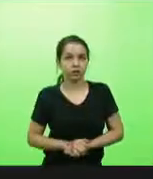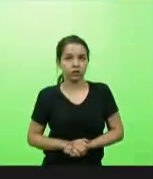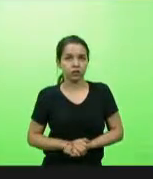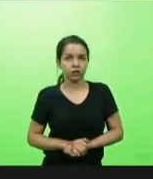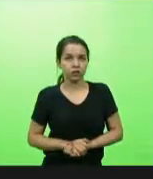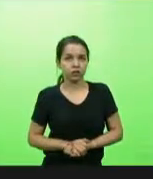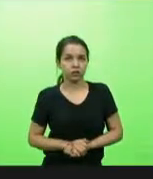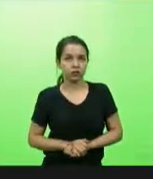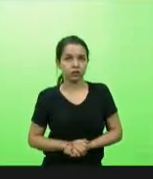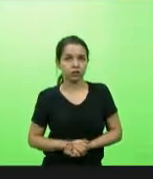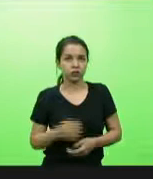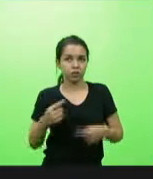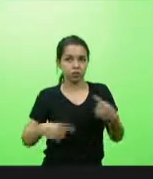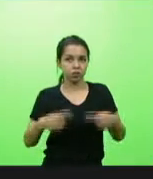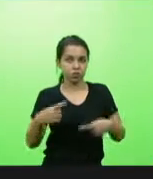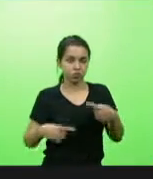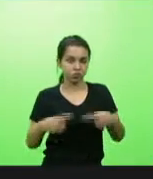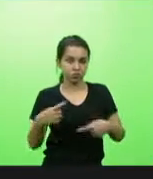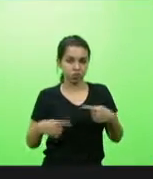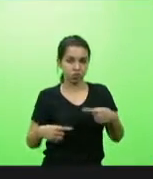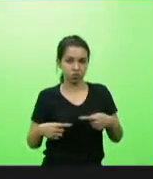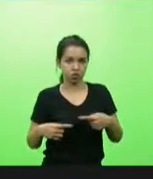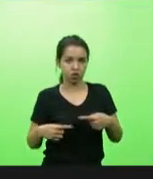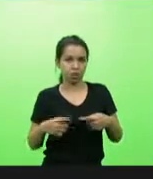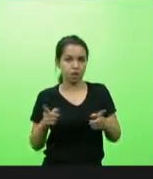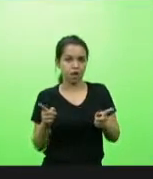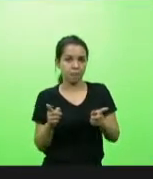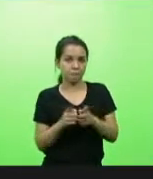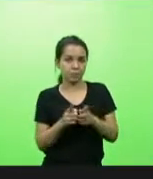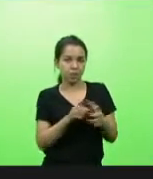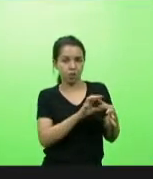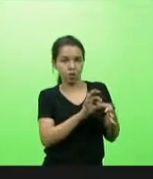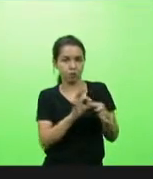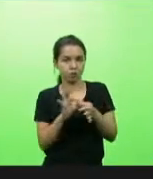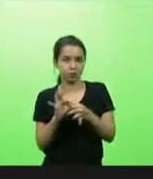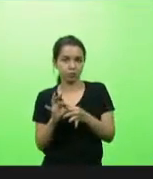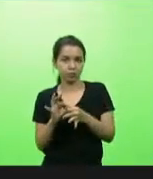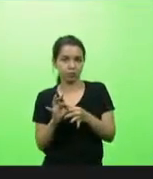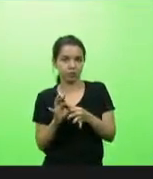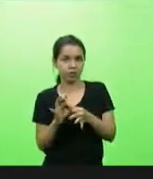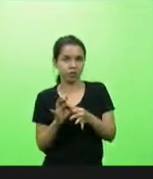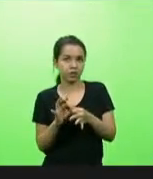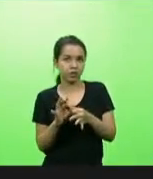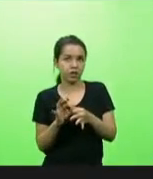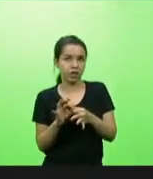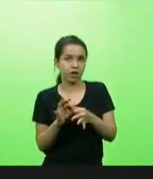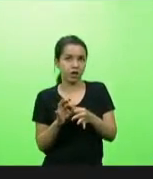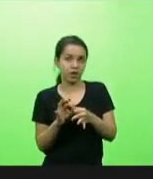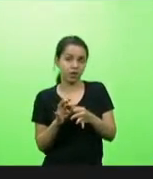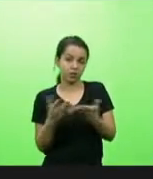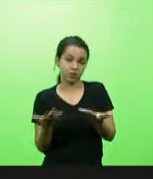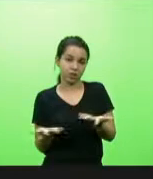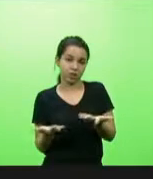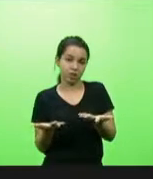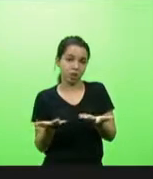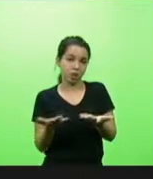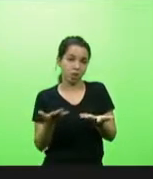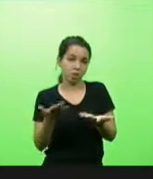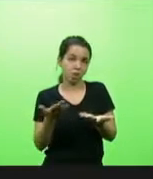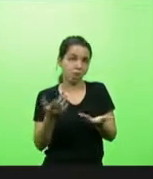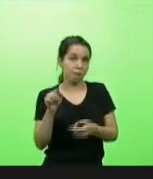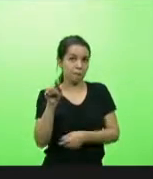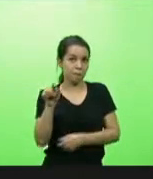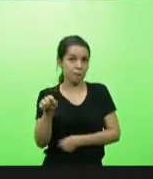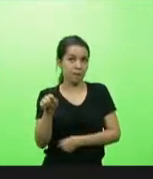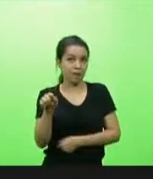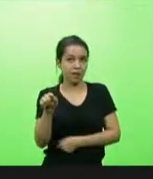para discutir a matéria rapidinho, só para dar uma contextualizada. Na verdade, nós estamos criando uma figura nova. A posição do Maurício já é uma figura